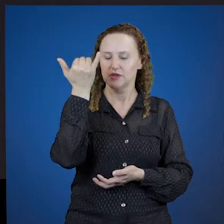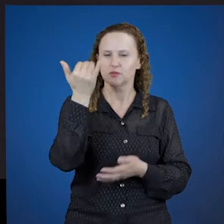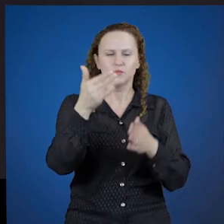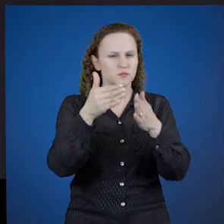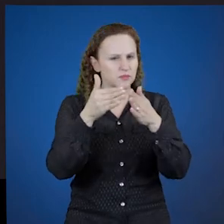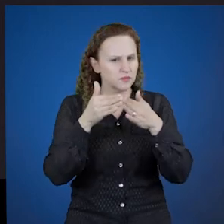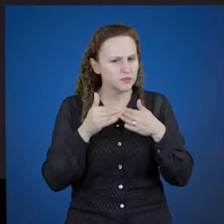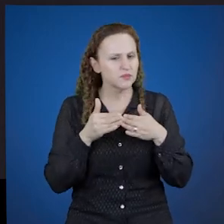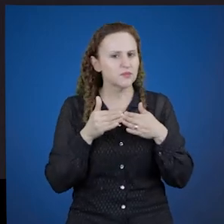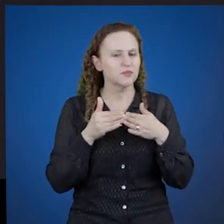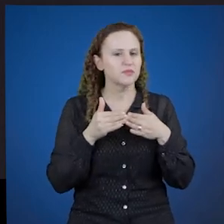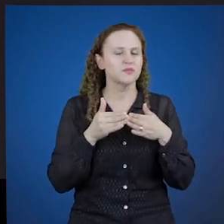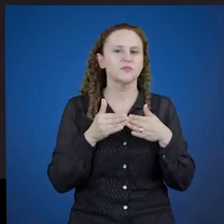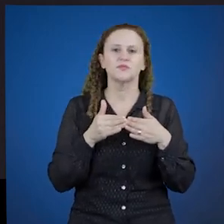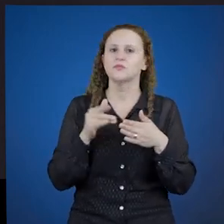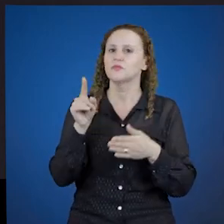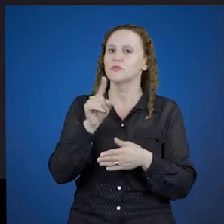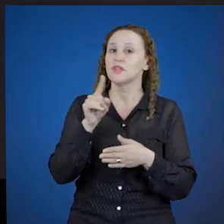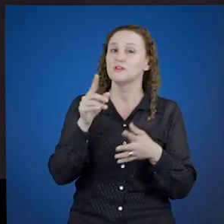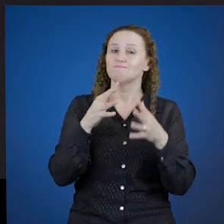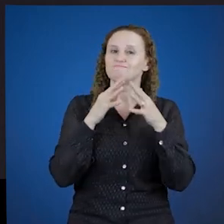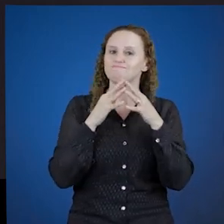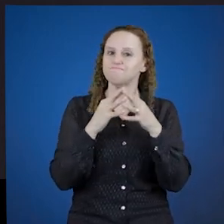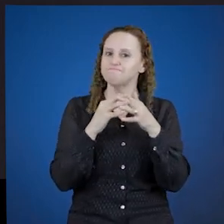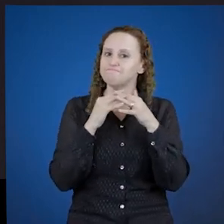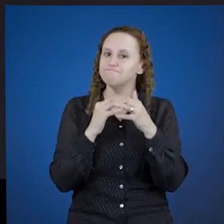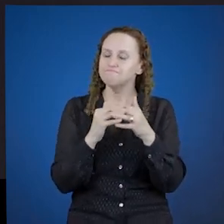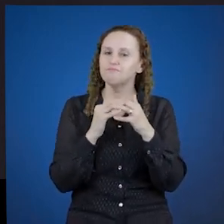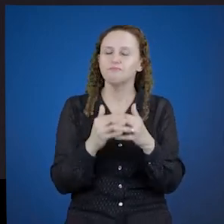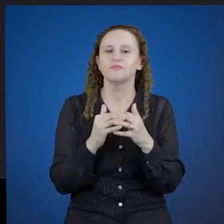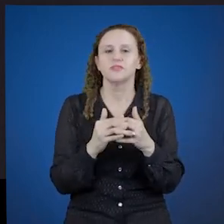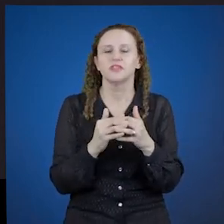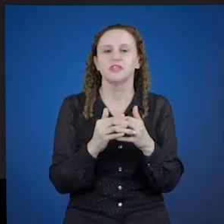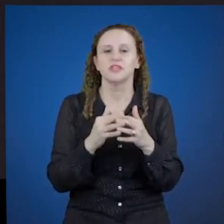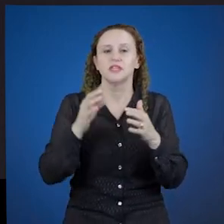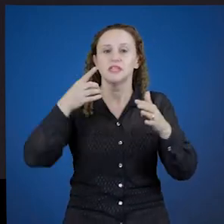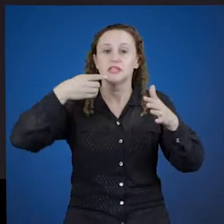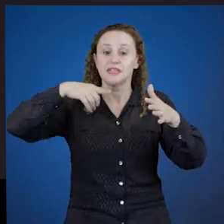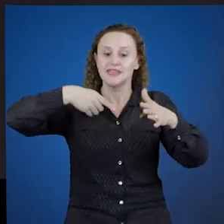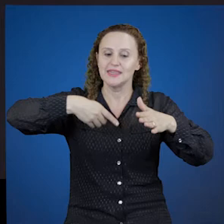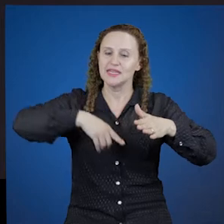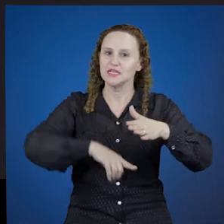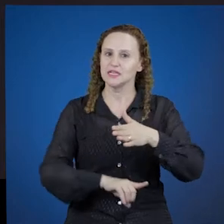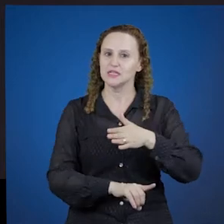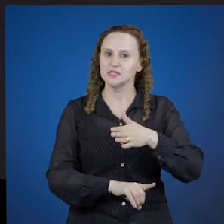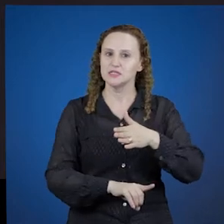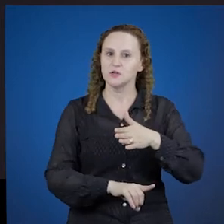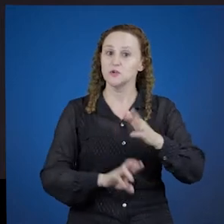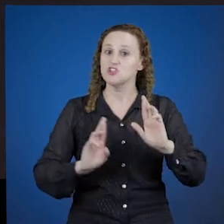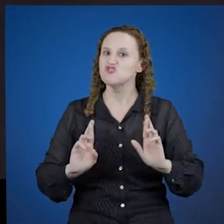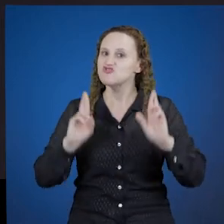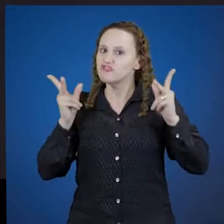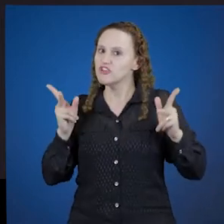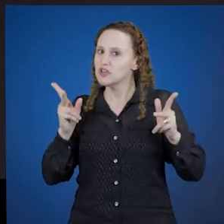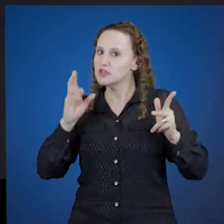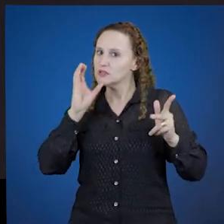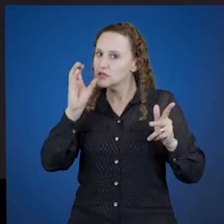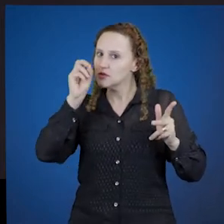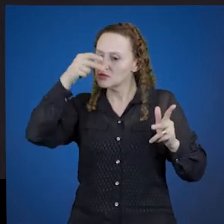Por favor, não confundam declinação com